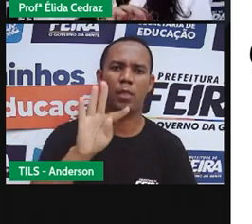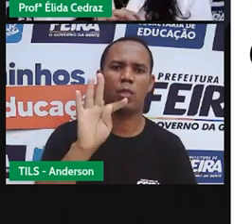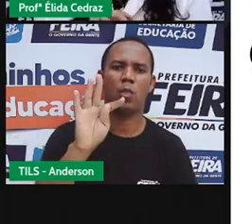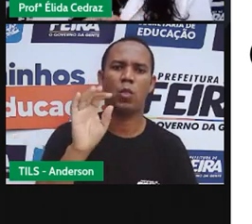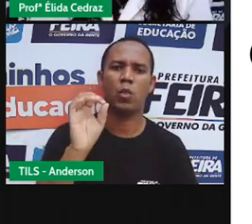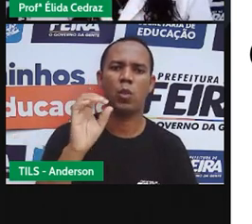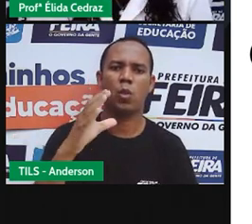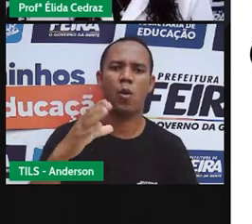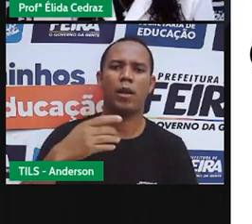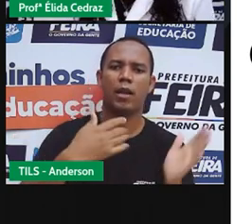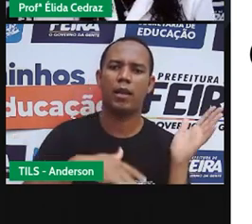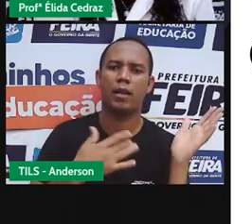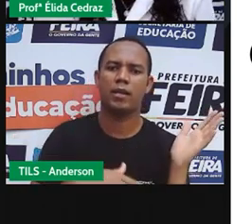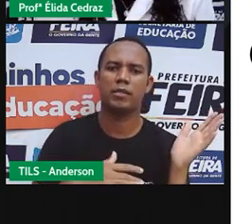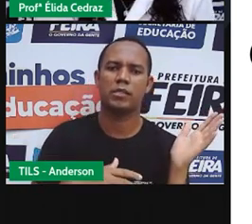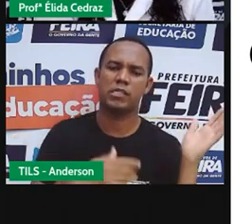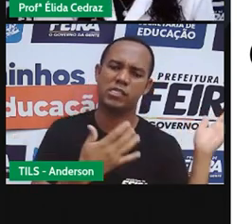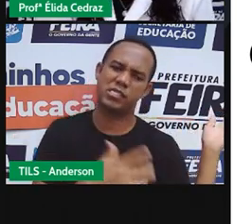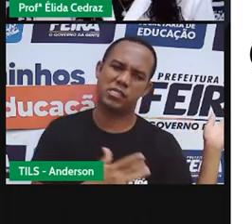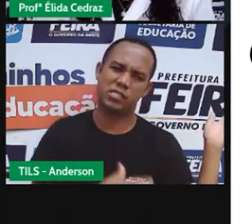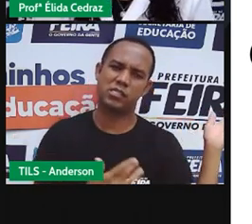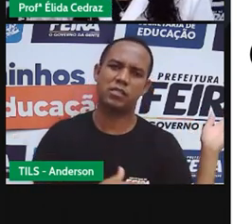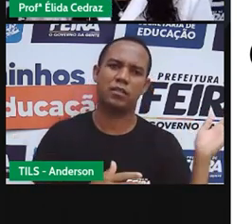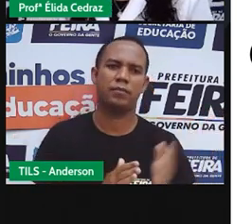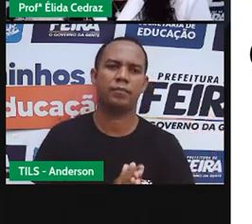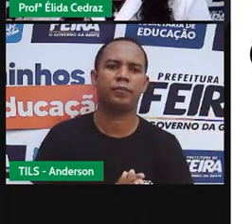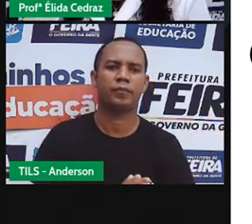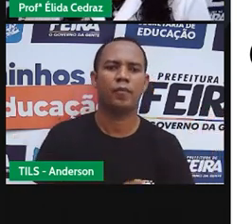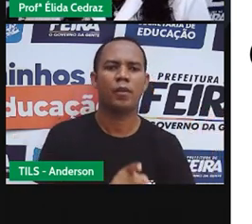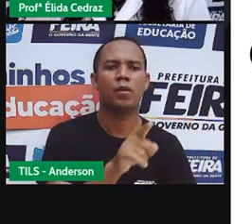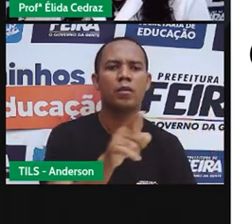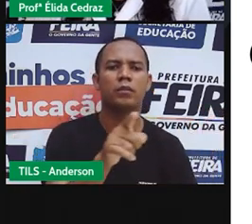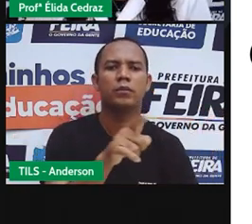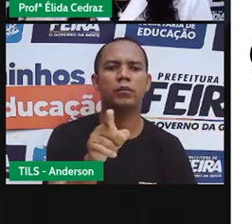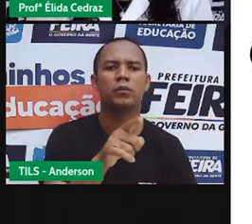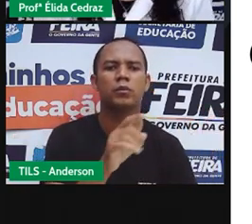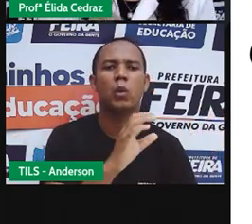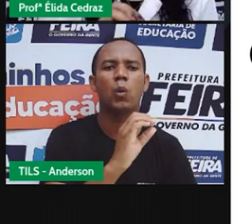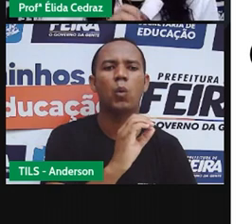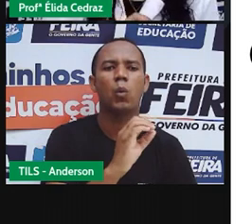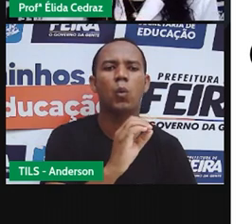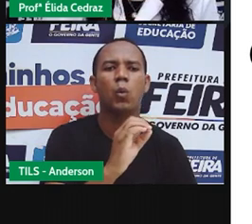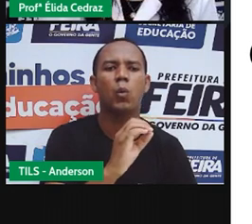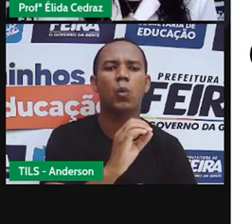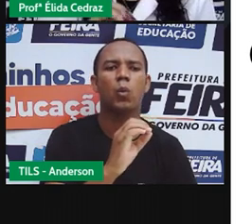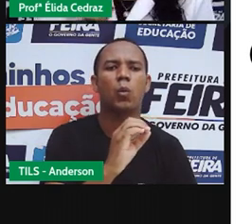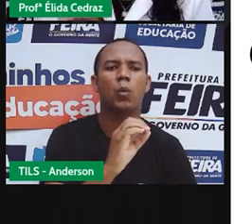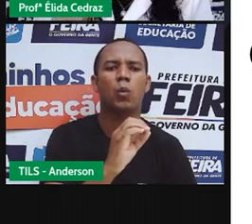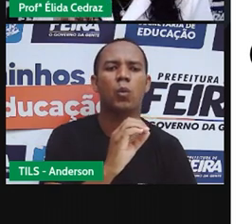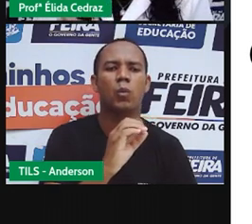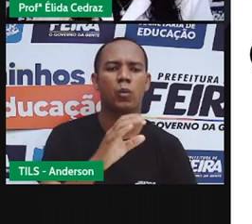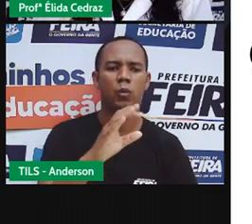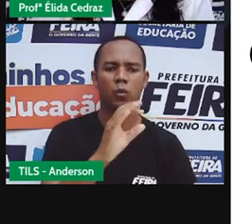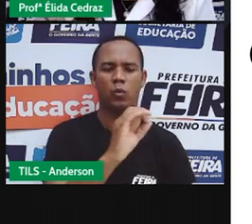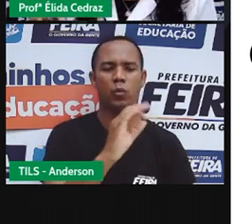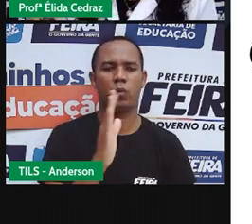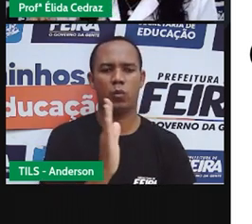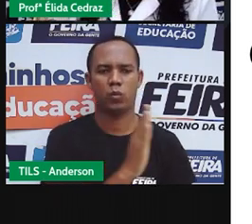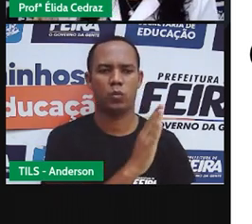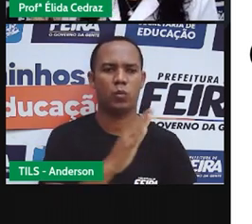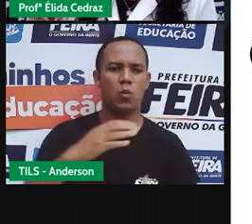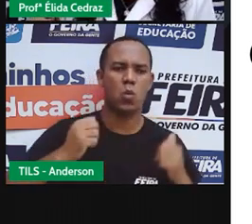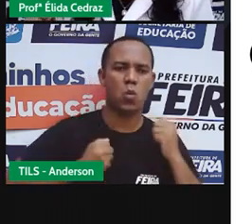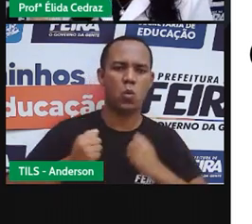A outra frase. O gorila é um animal africano. O gorila